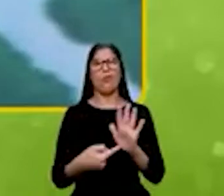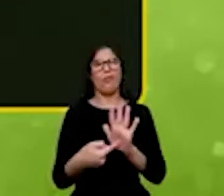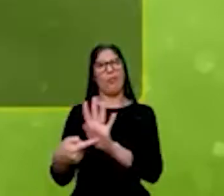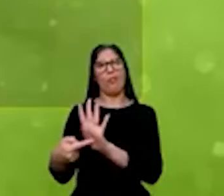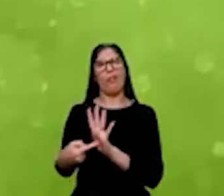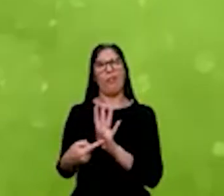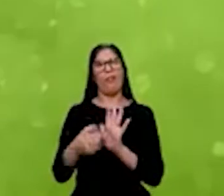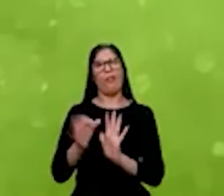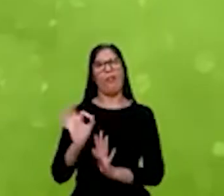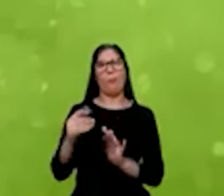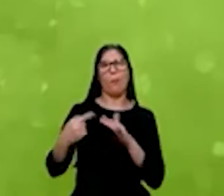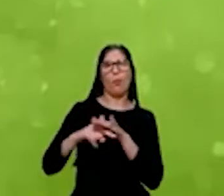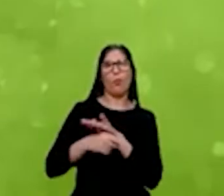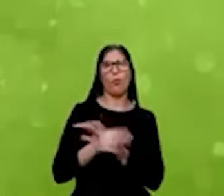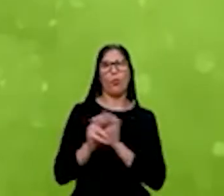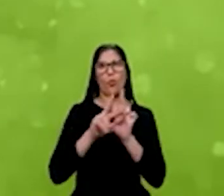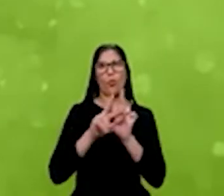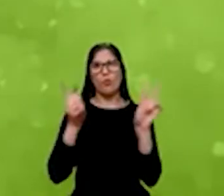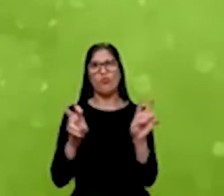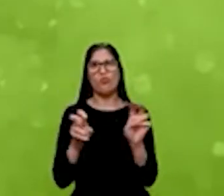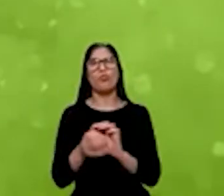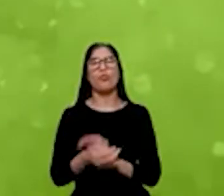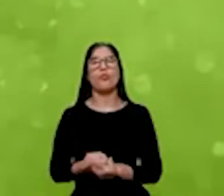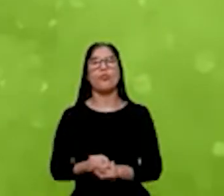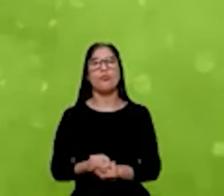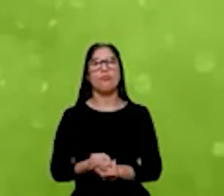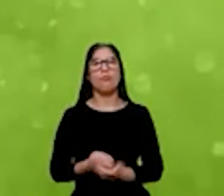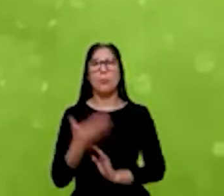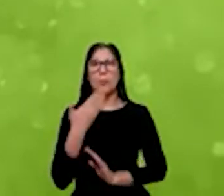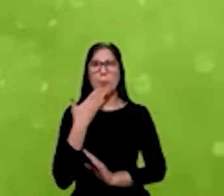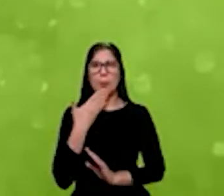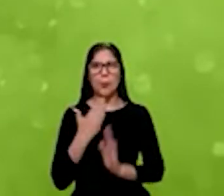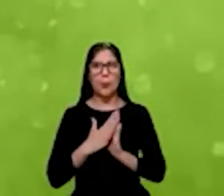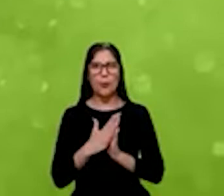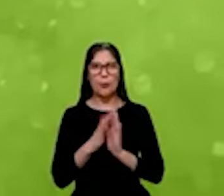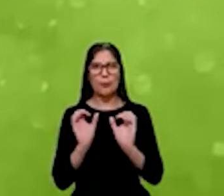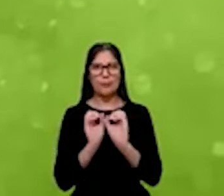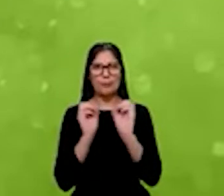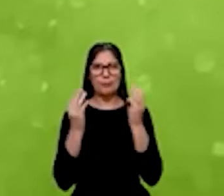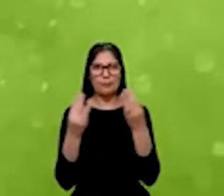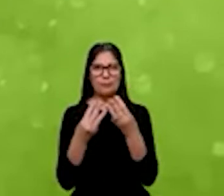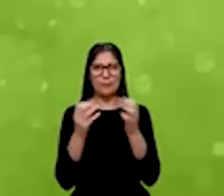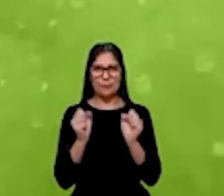profundidade em algumas das mensagens que a vai passar. Vou pedir, por favor, para passar a apresentação.